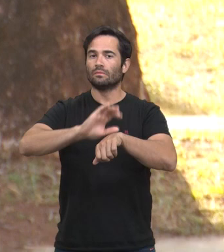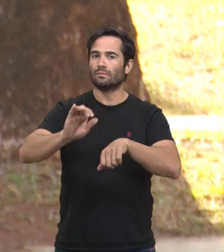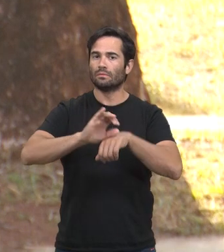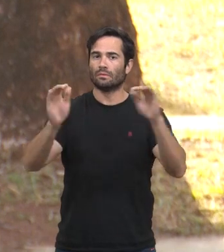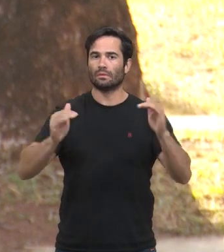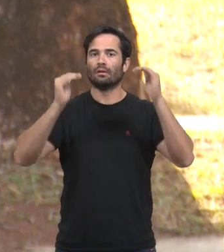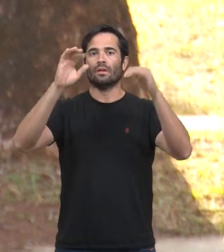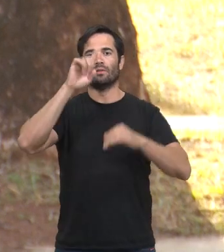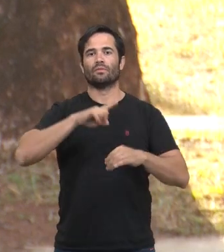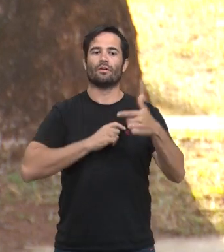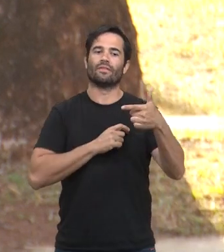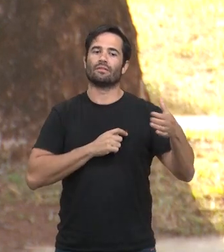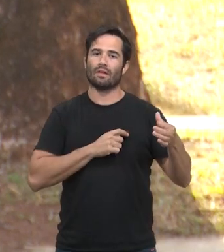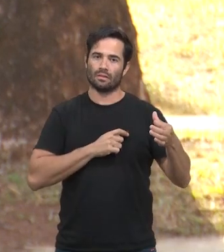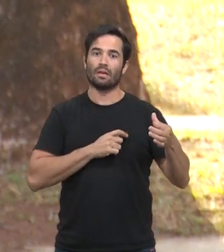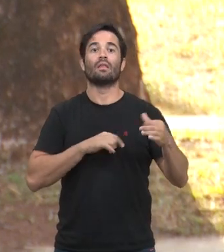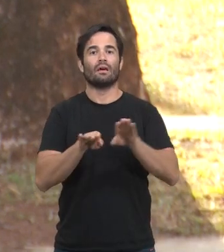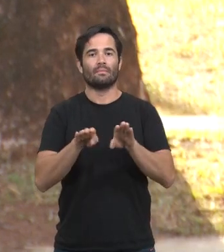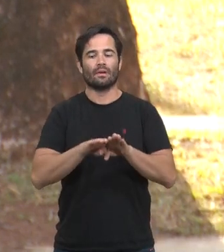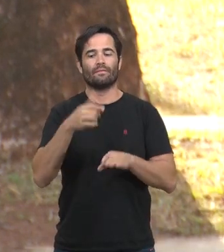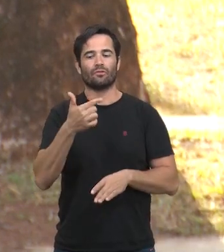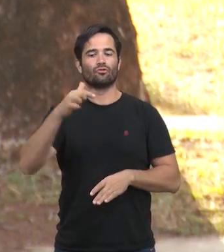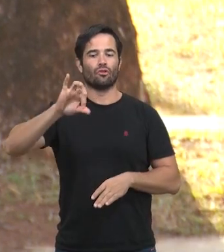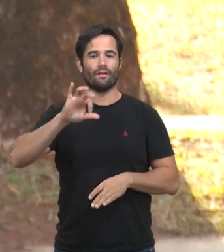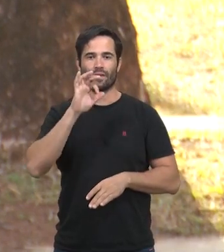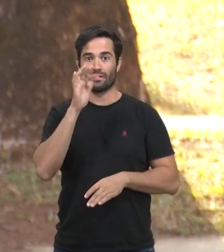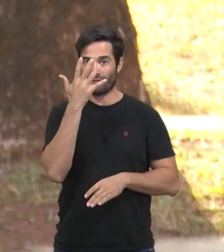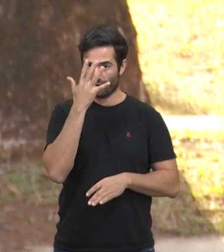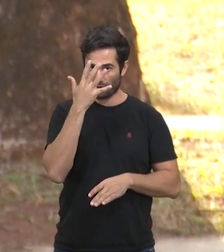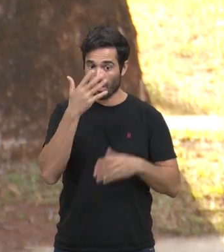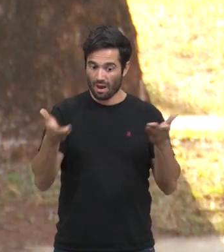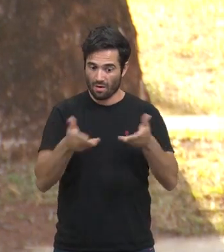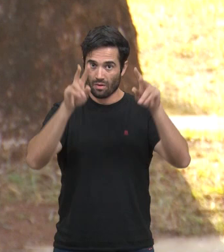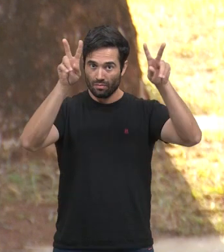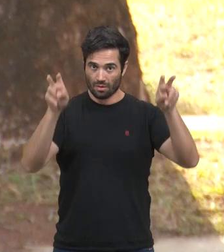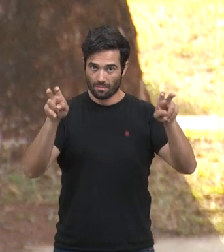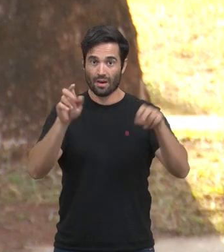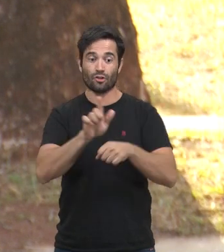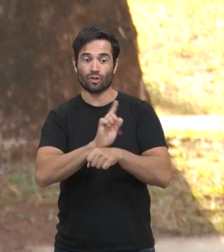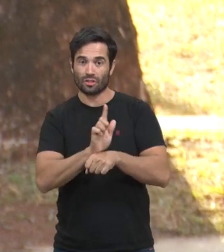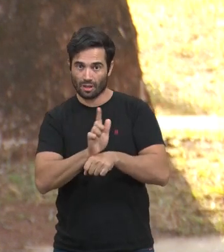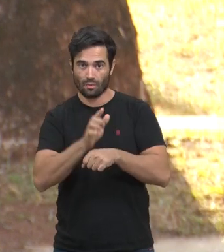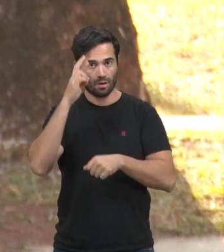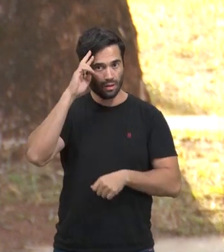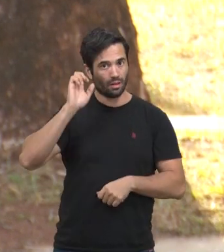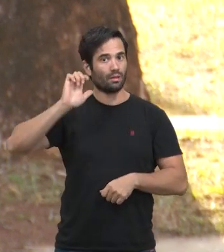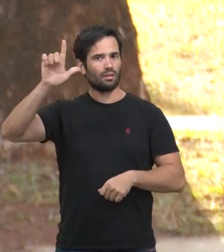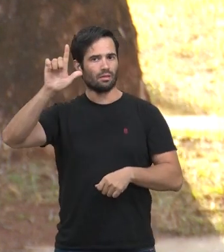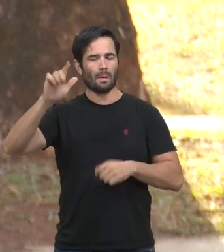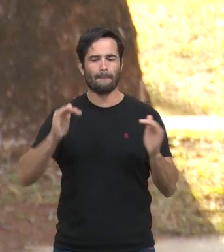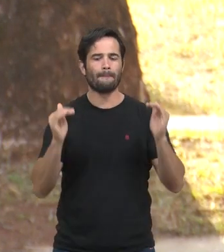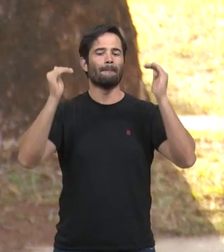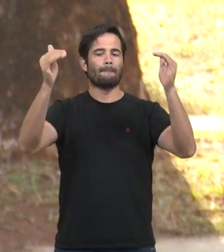graduação entre os dias 26 e 29 de fevereiro. Neste ano o tema será gestão e liderança